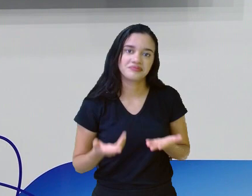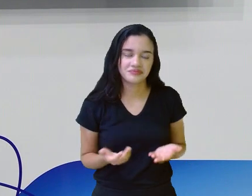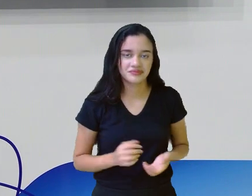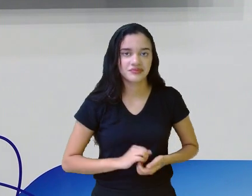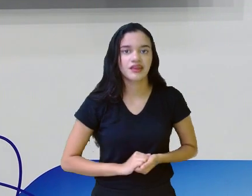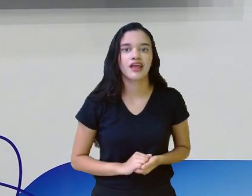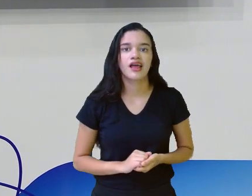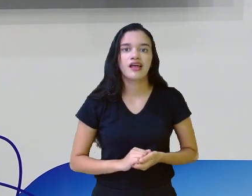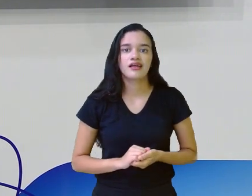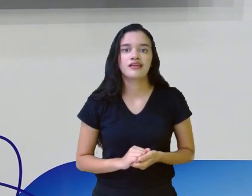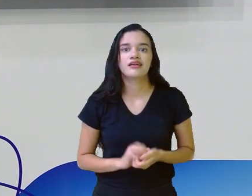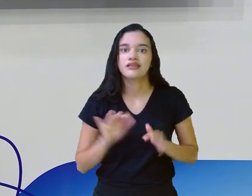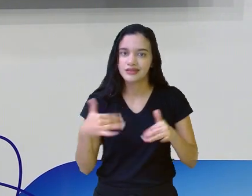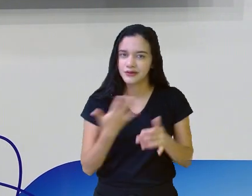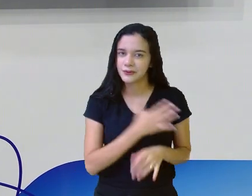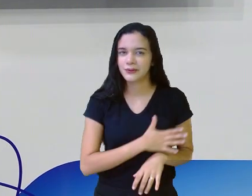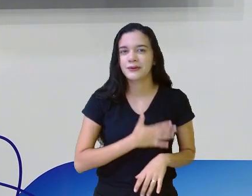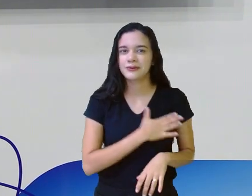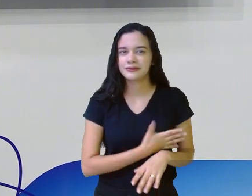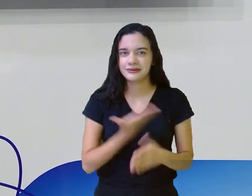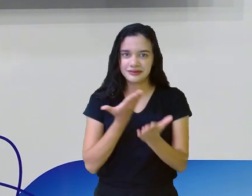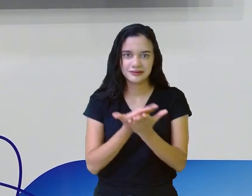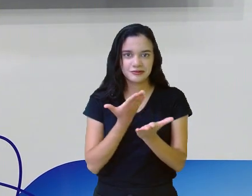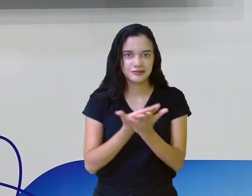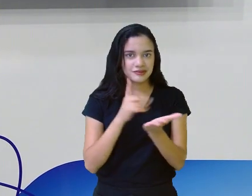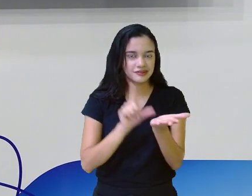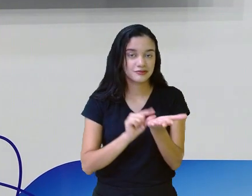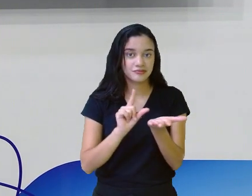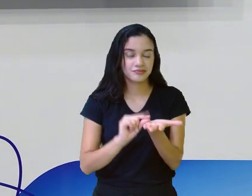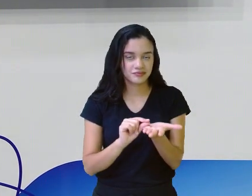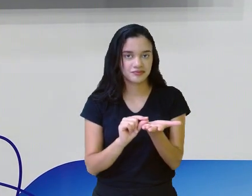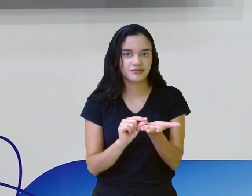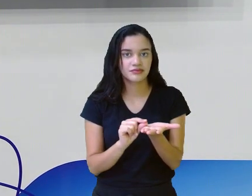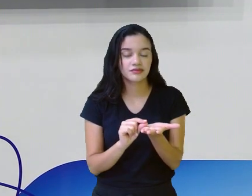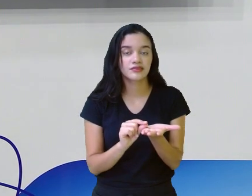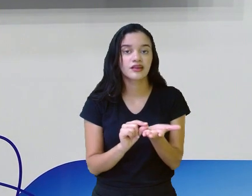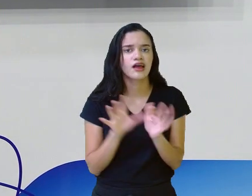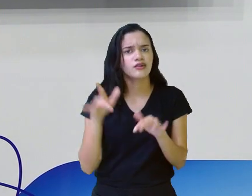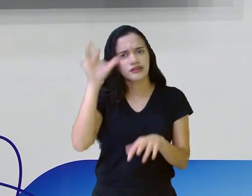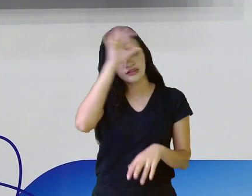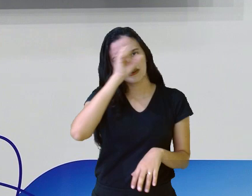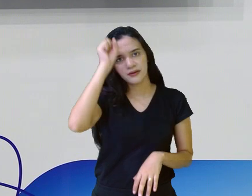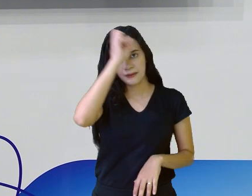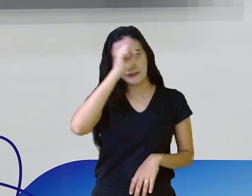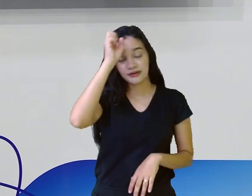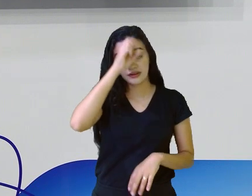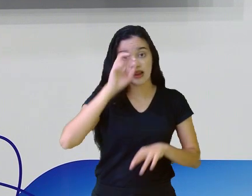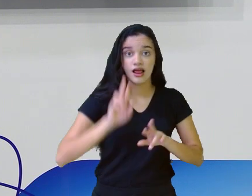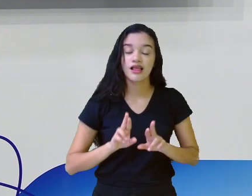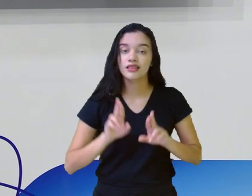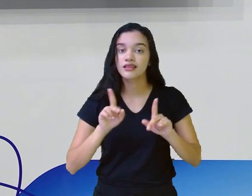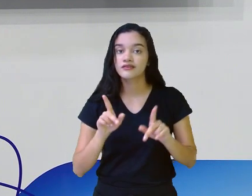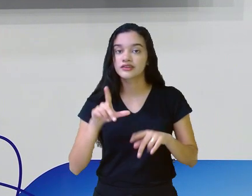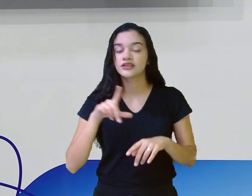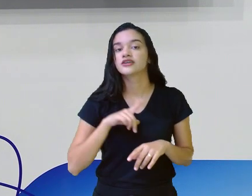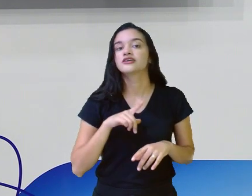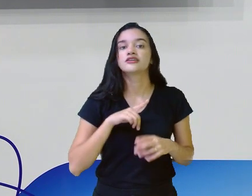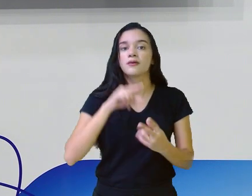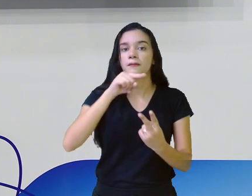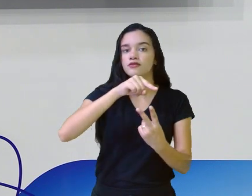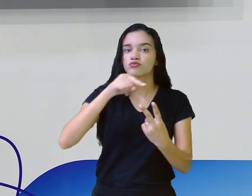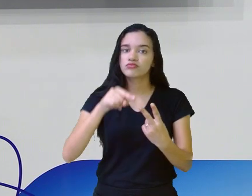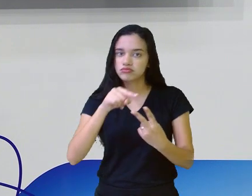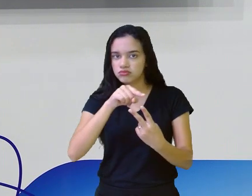E aí? Gostaram da nossa aula do artigo? Aprenderam um pouco mais a diferença entre definido e